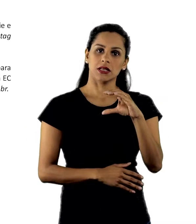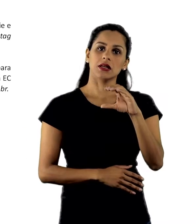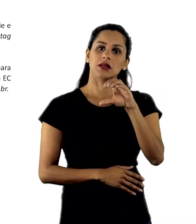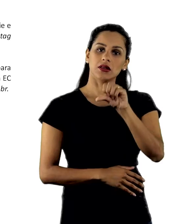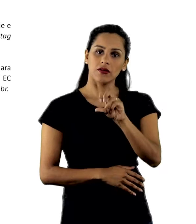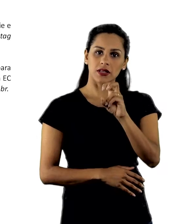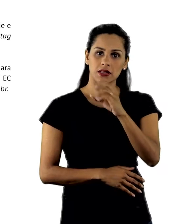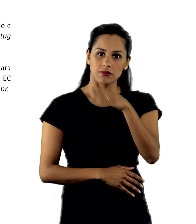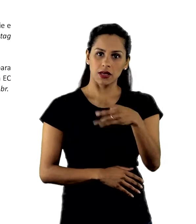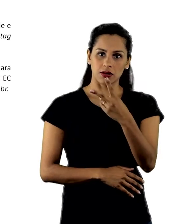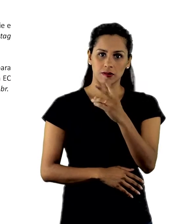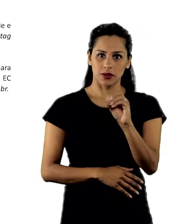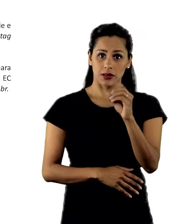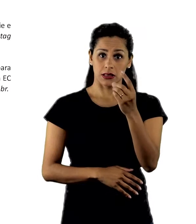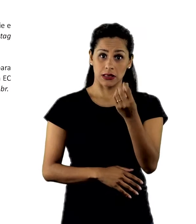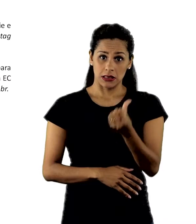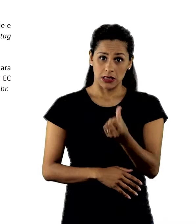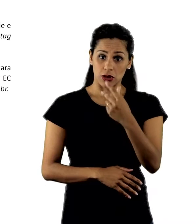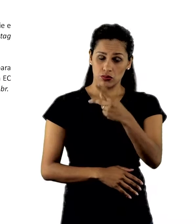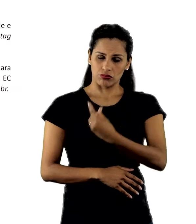2016 na sua vida.